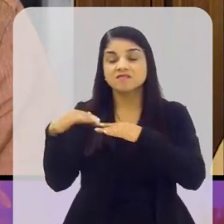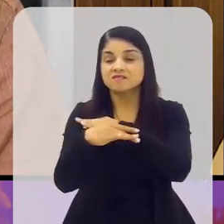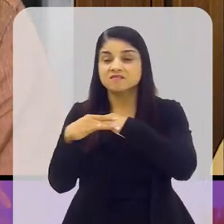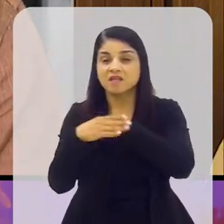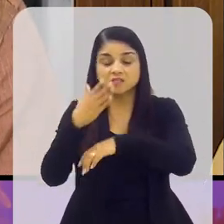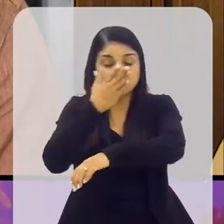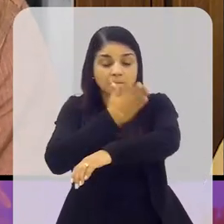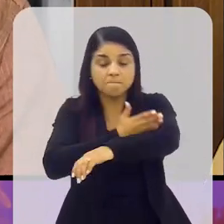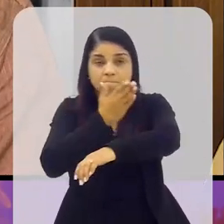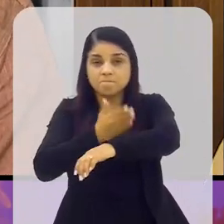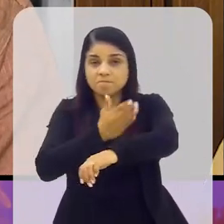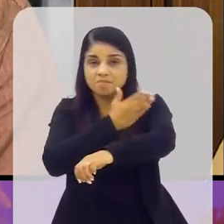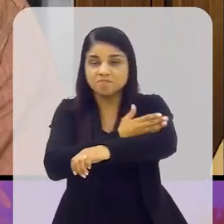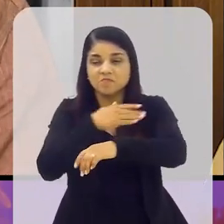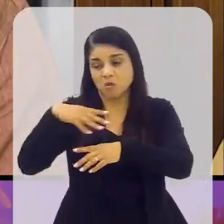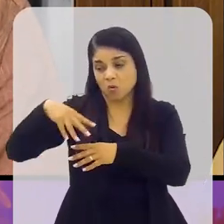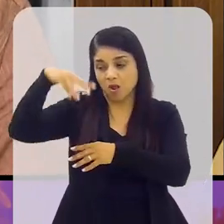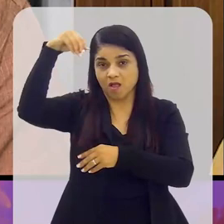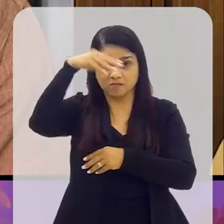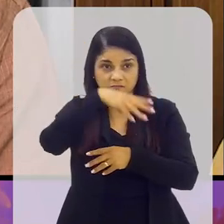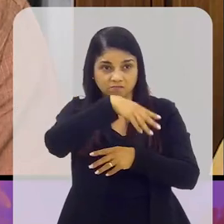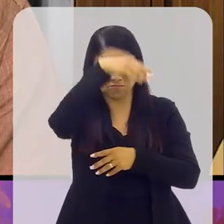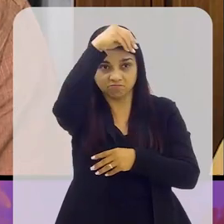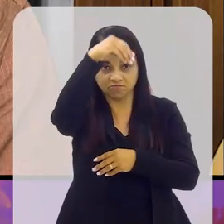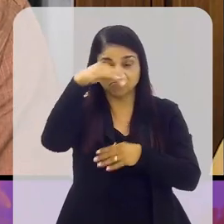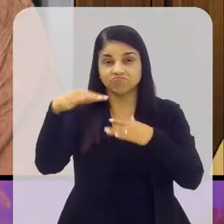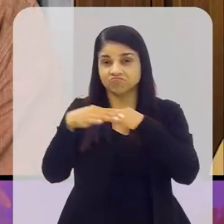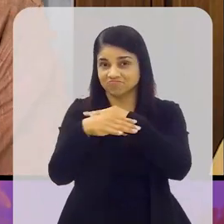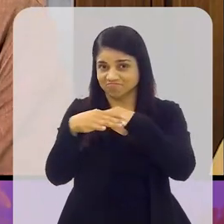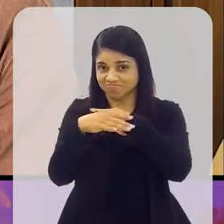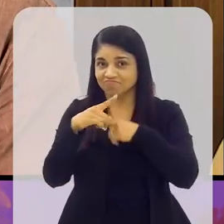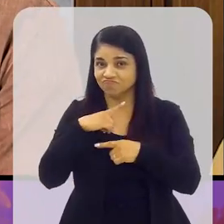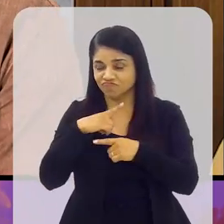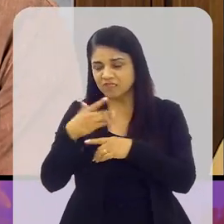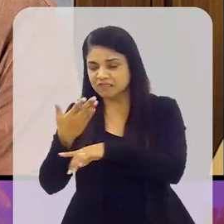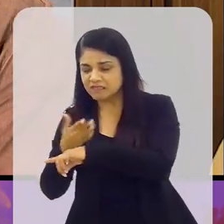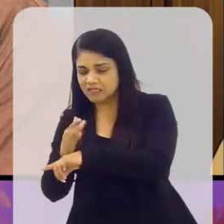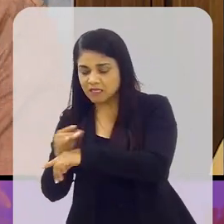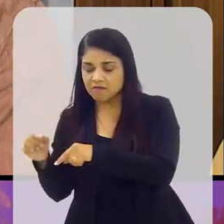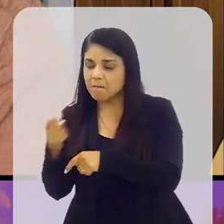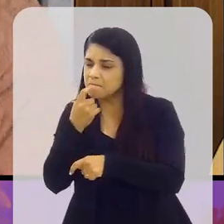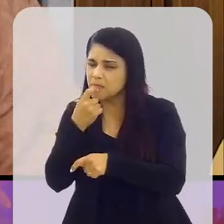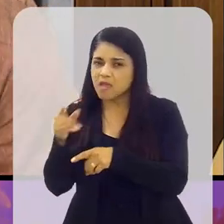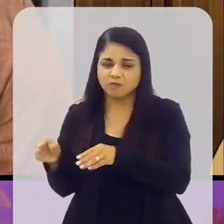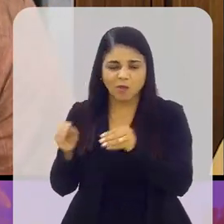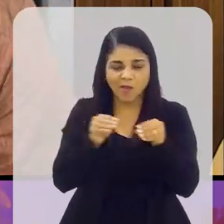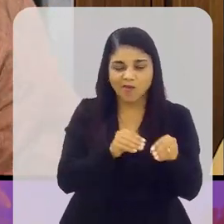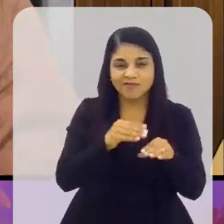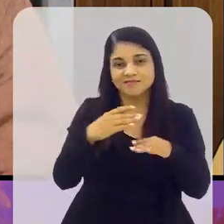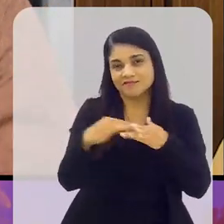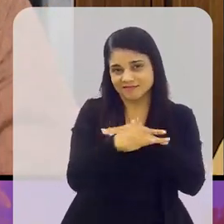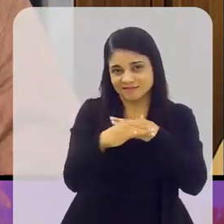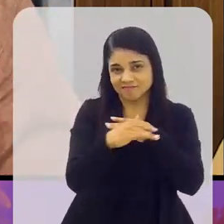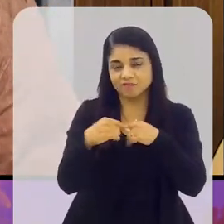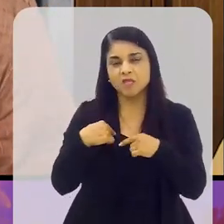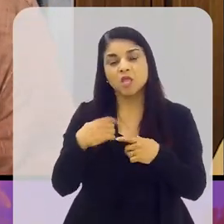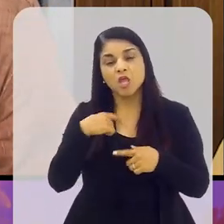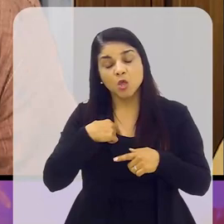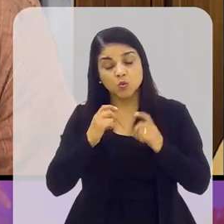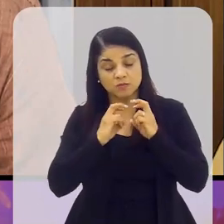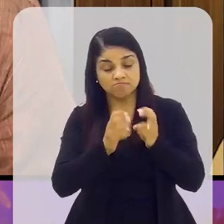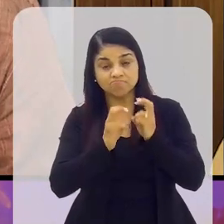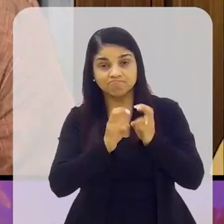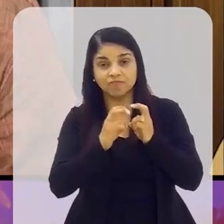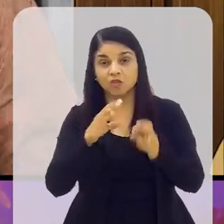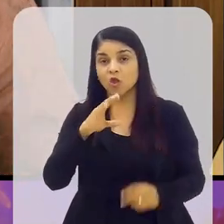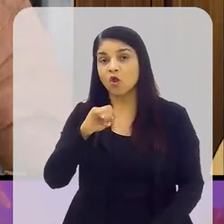medieval, né? Até ficou num castelo nessa cidade. Ela treinava numa e ia para outra, pertinho. E eu pegava o trem ali